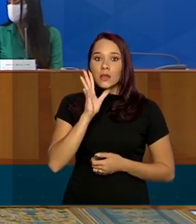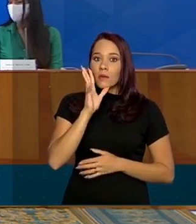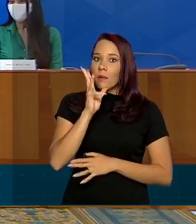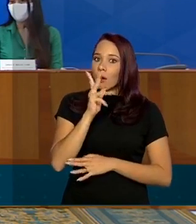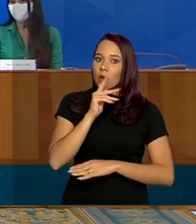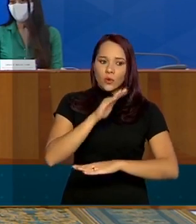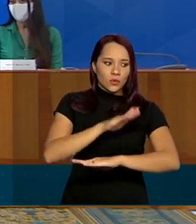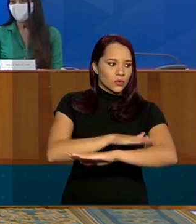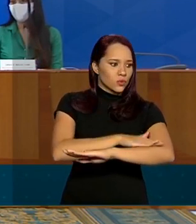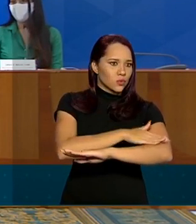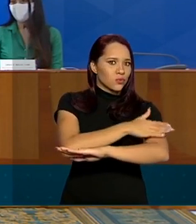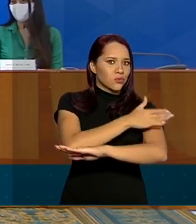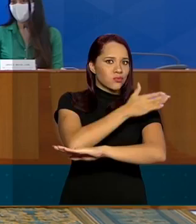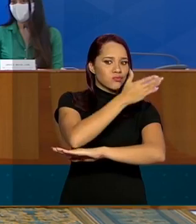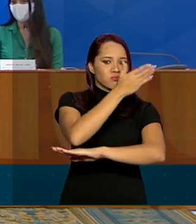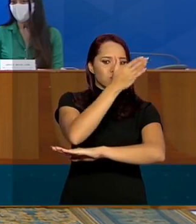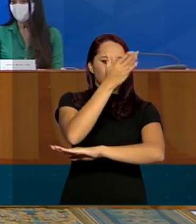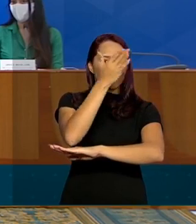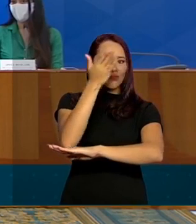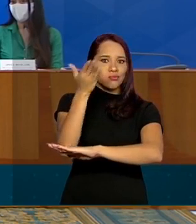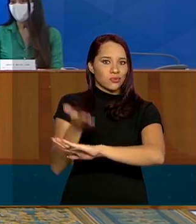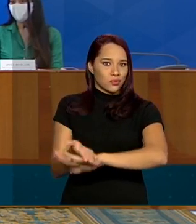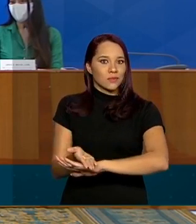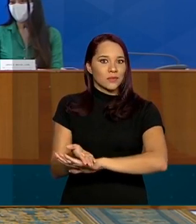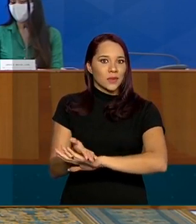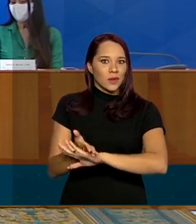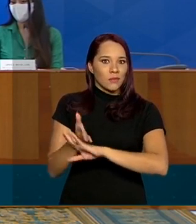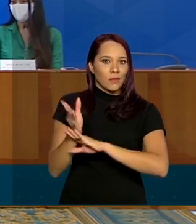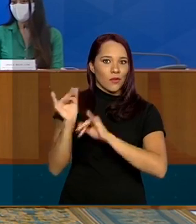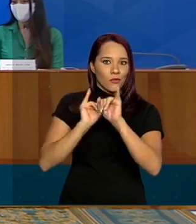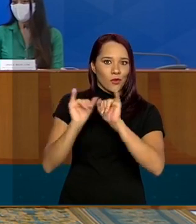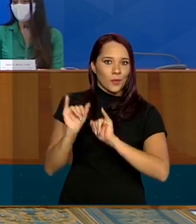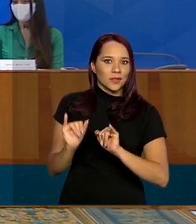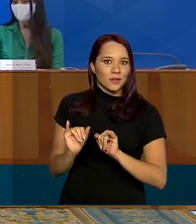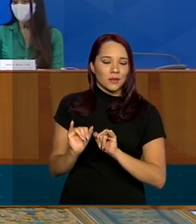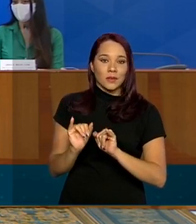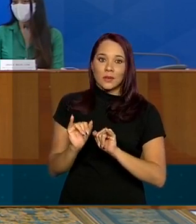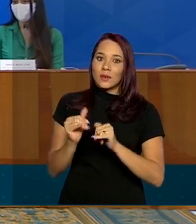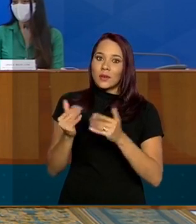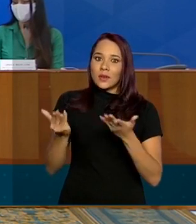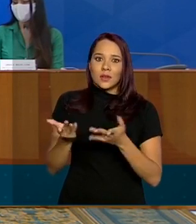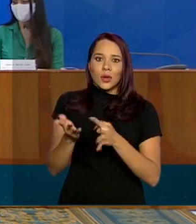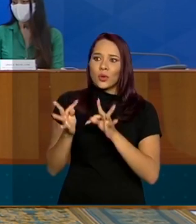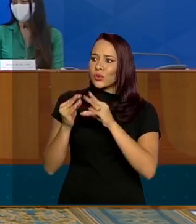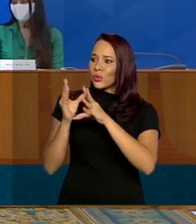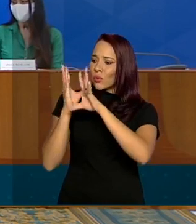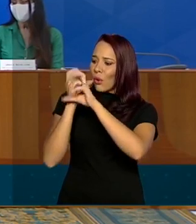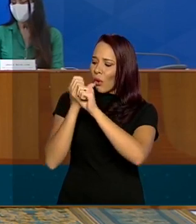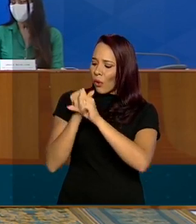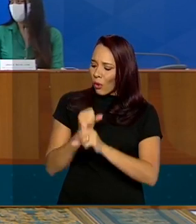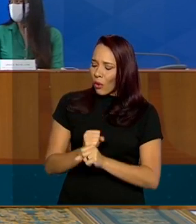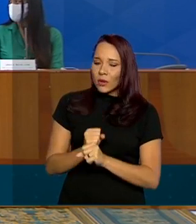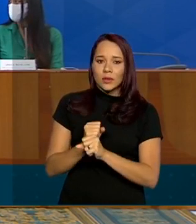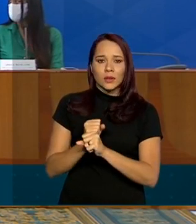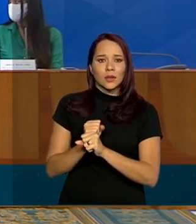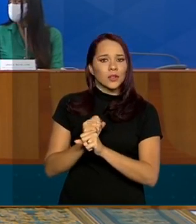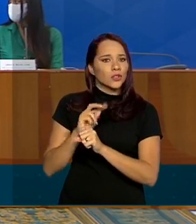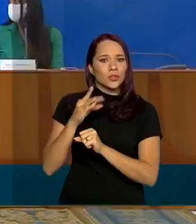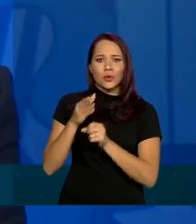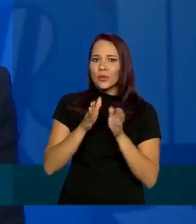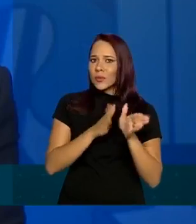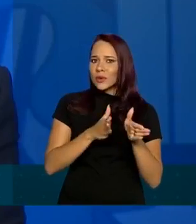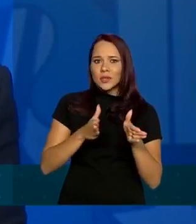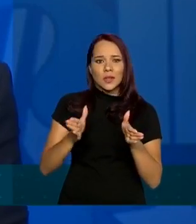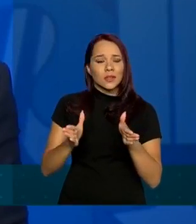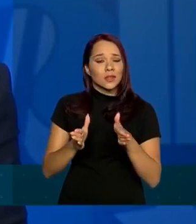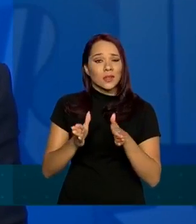todo para fazer então a gente a gente faz toda a contabilidade de todo esse processo o